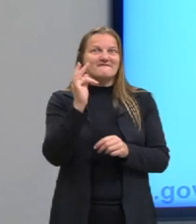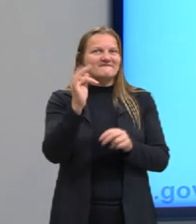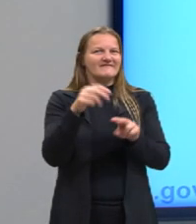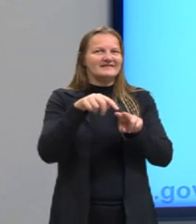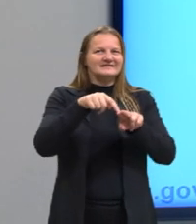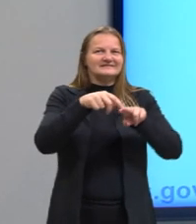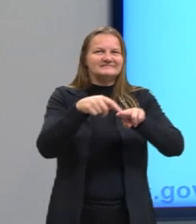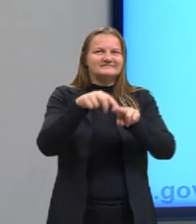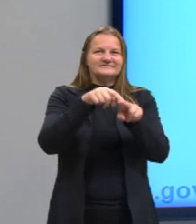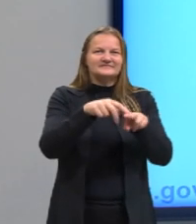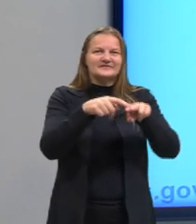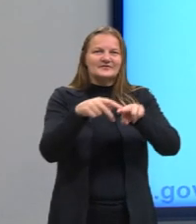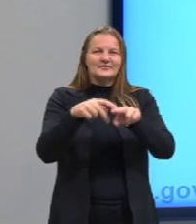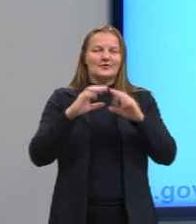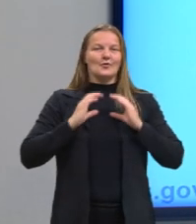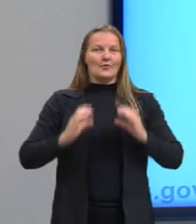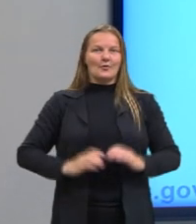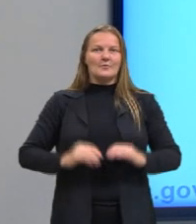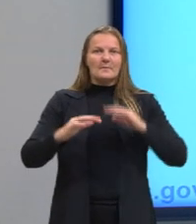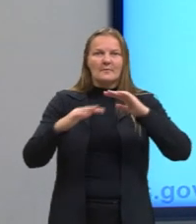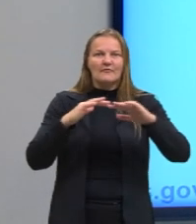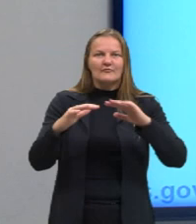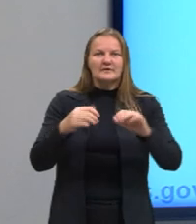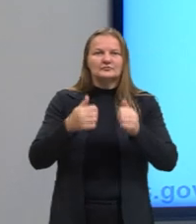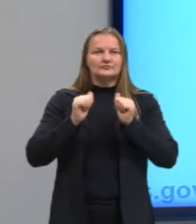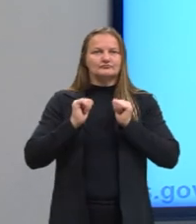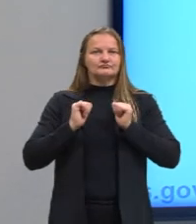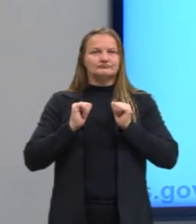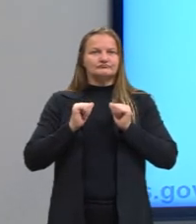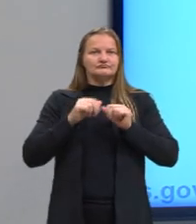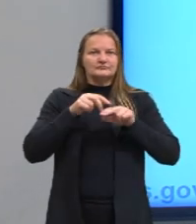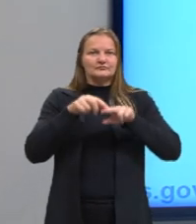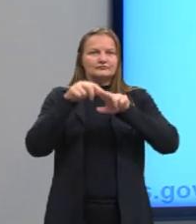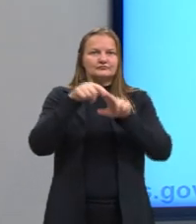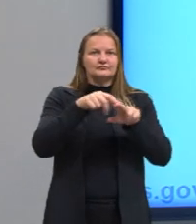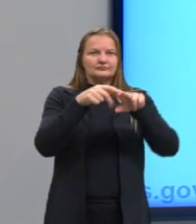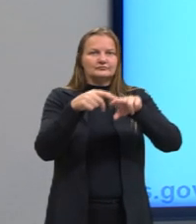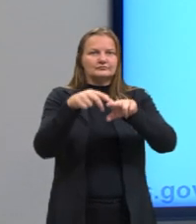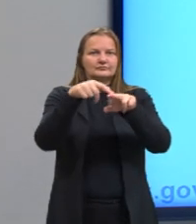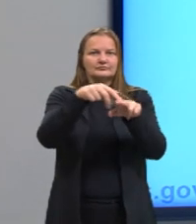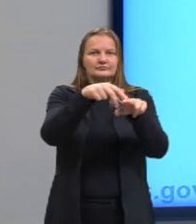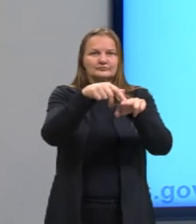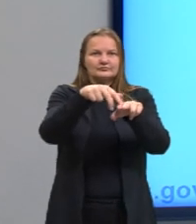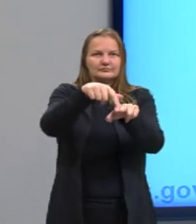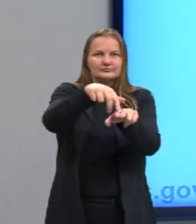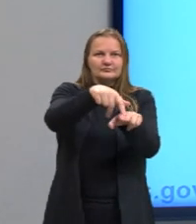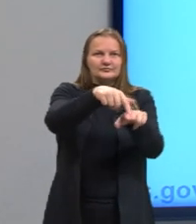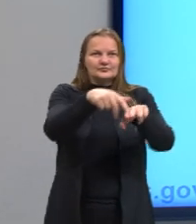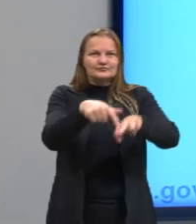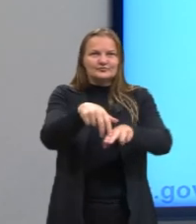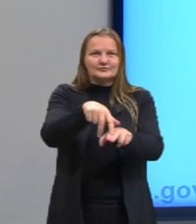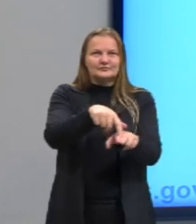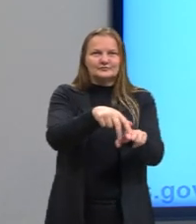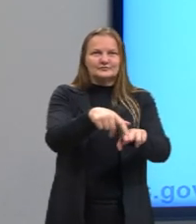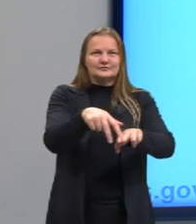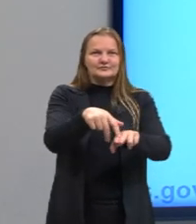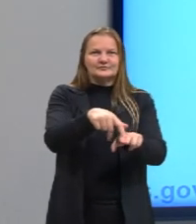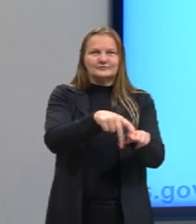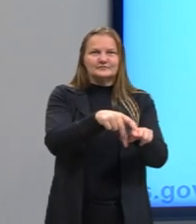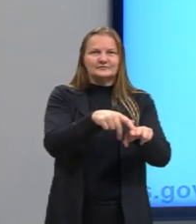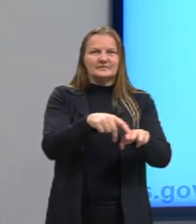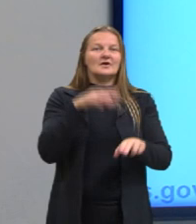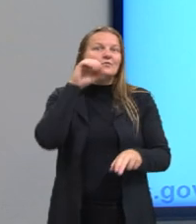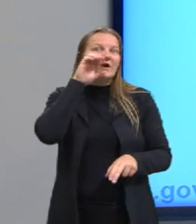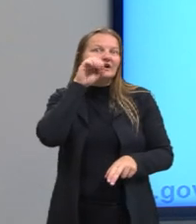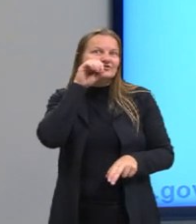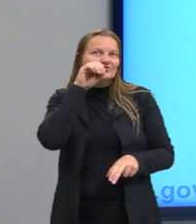Todo corpo em movimento tende a permanecer em... Então o cachorrinho está andando no skate tranquilamente, Só que aqui, né? No